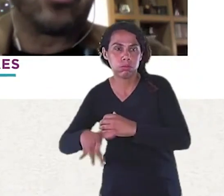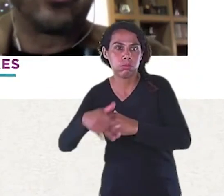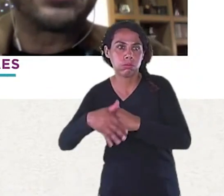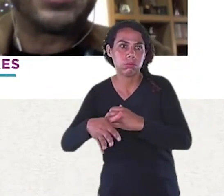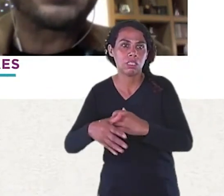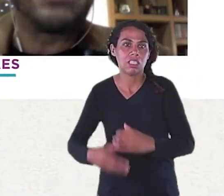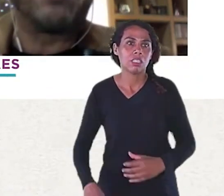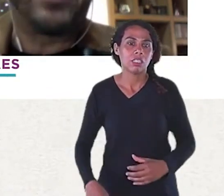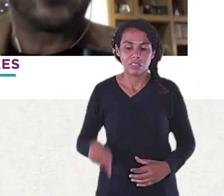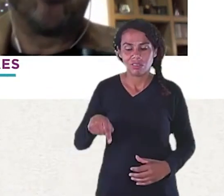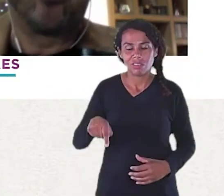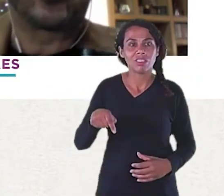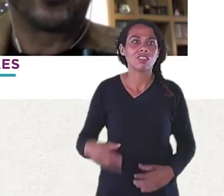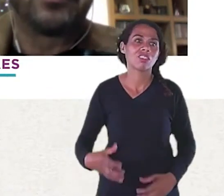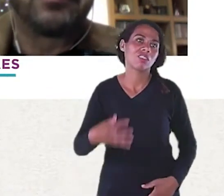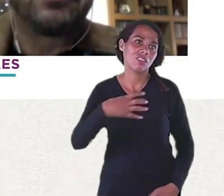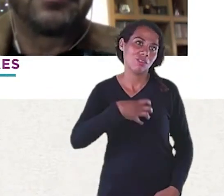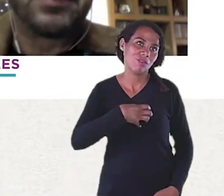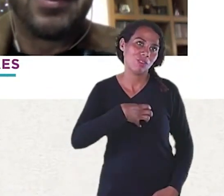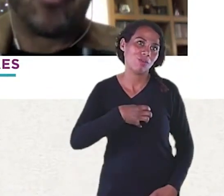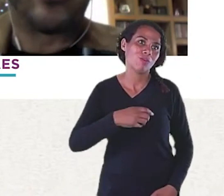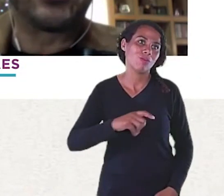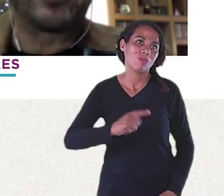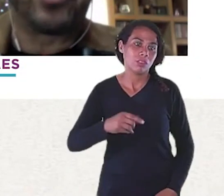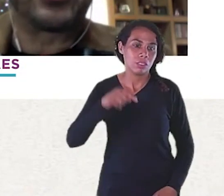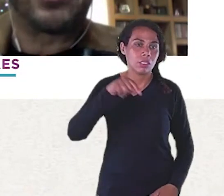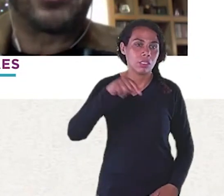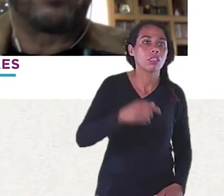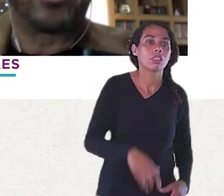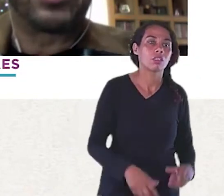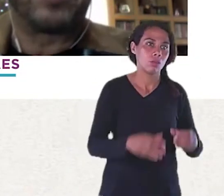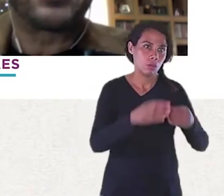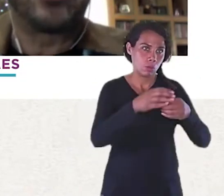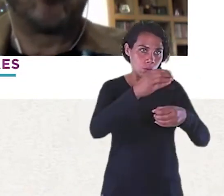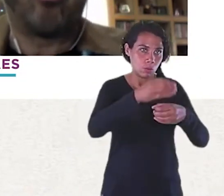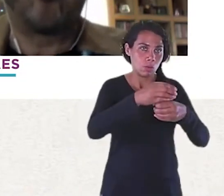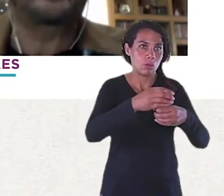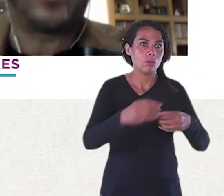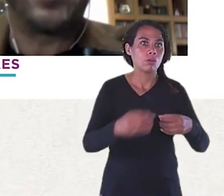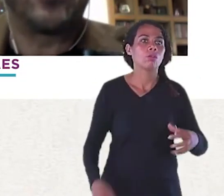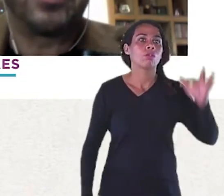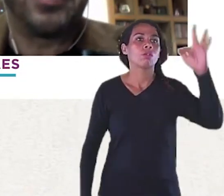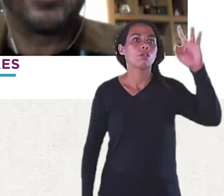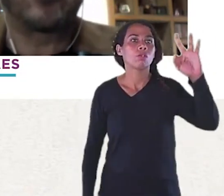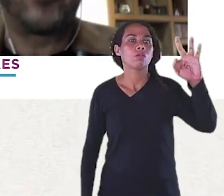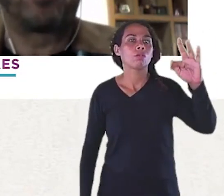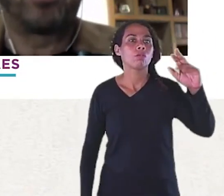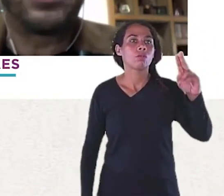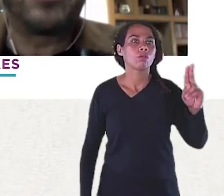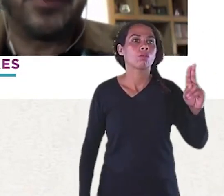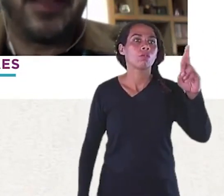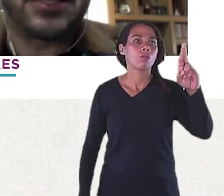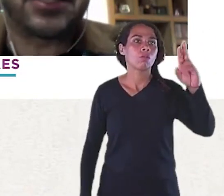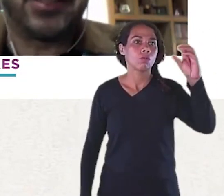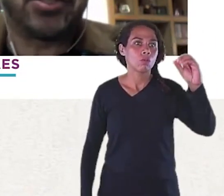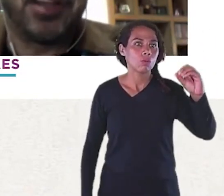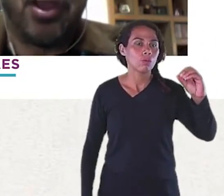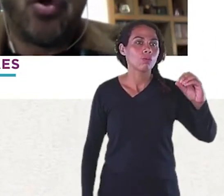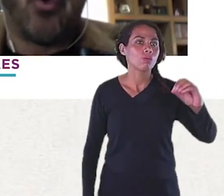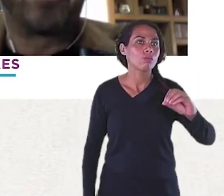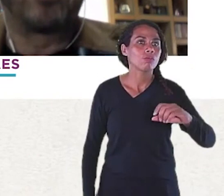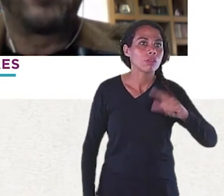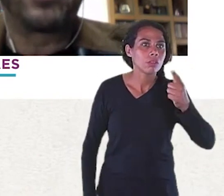A outra coisa, o design sempre pensa no outro. Quando a gente projeta, a gente projeta pensando no usuário, em resolver um problema existente